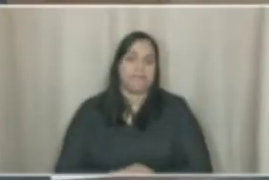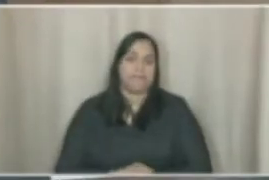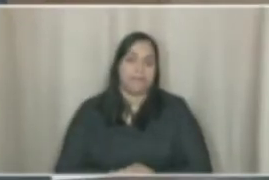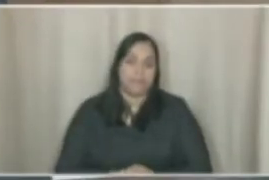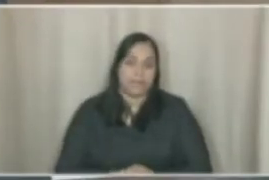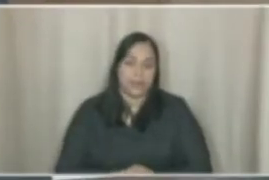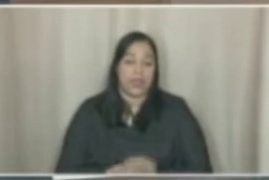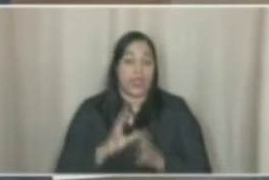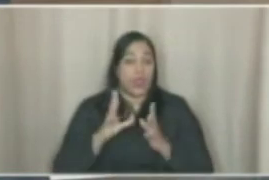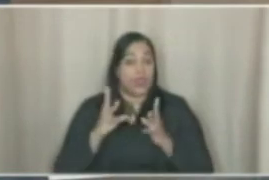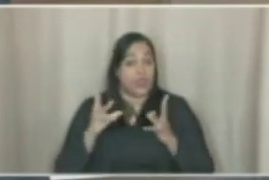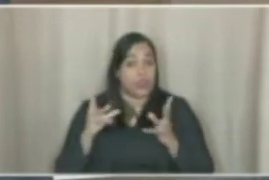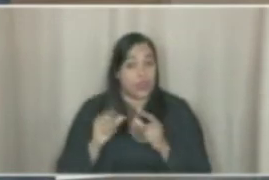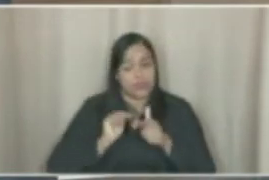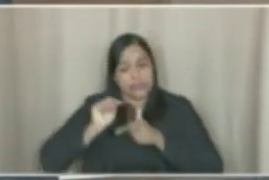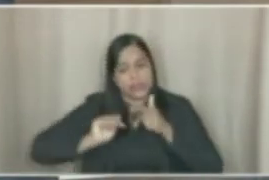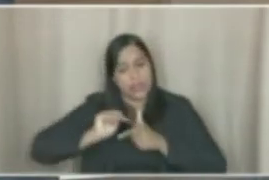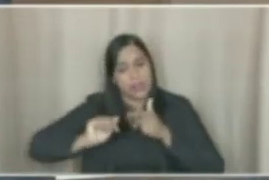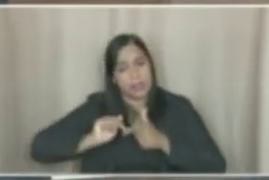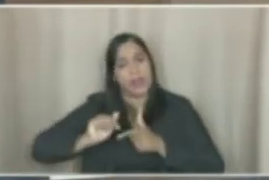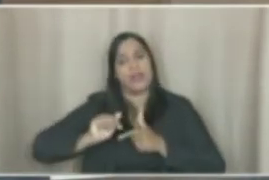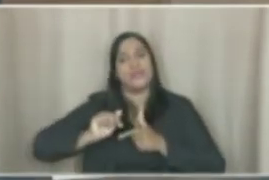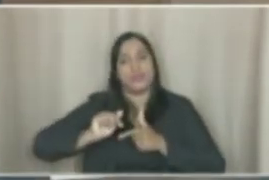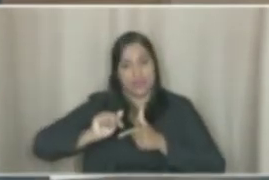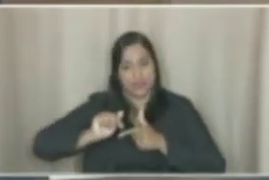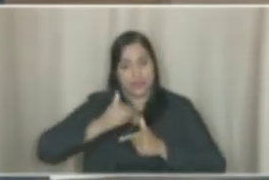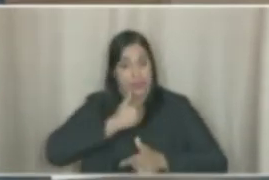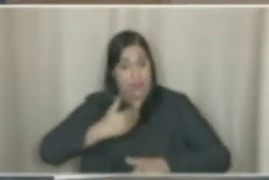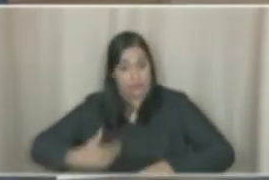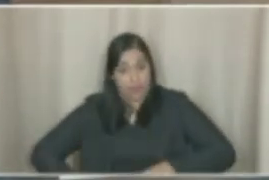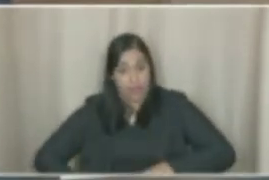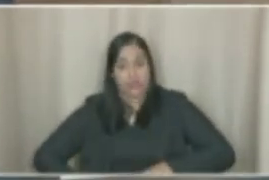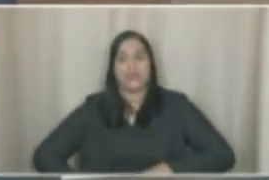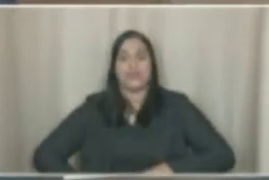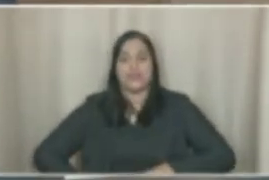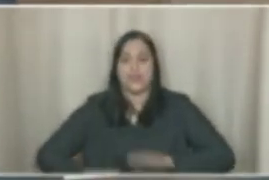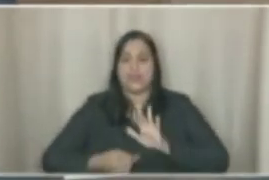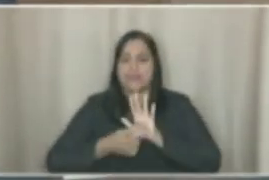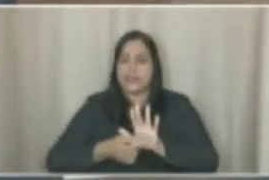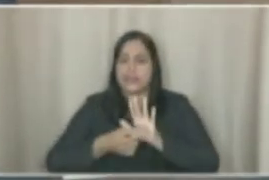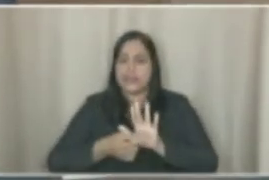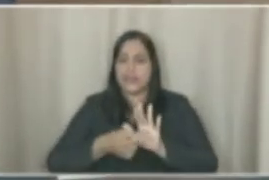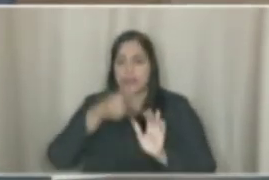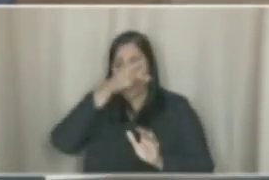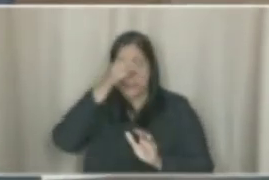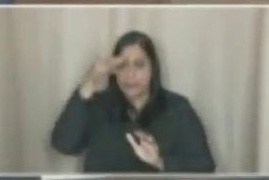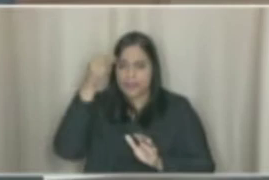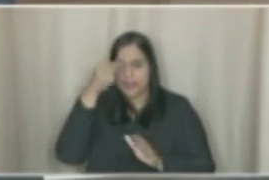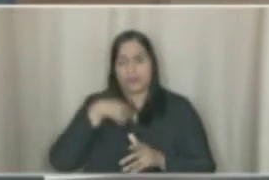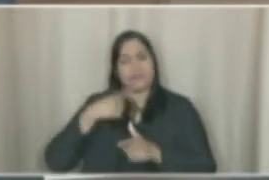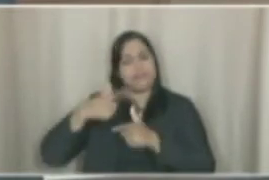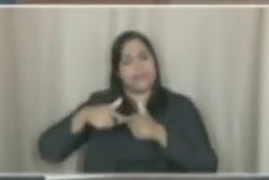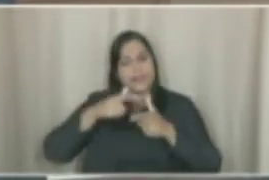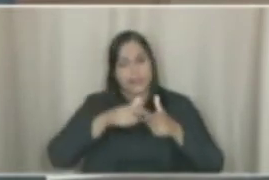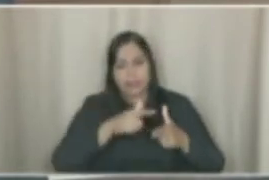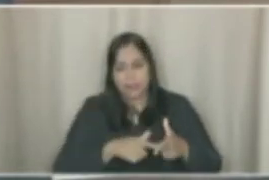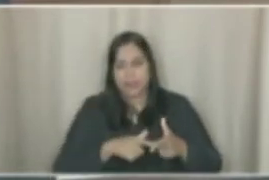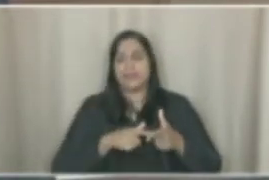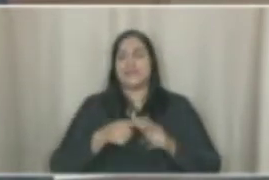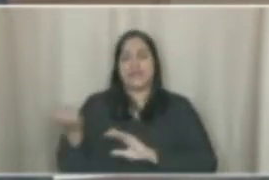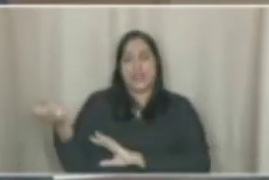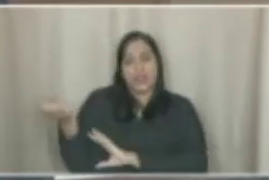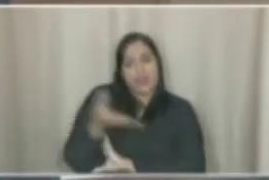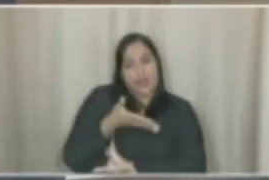Executivo na área demonstram que o prefeito está convencido de que os problemas em gerais podem ser resolvidos de forma